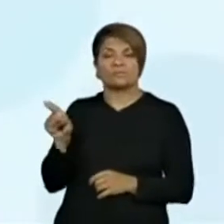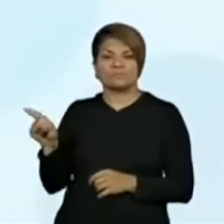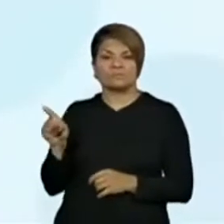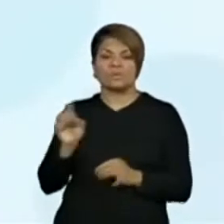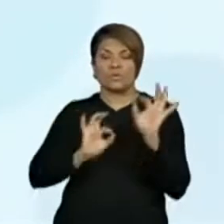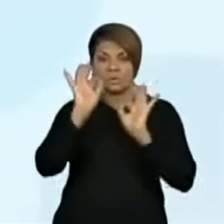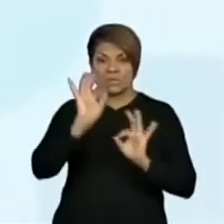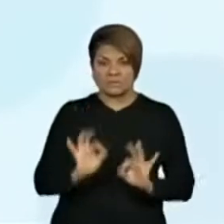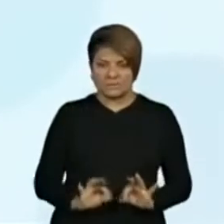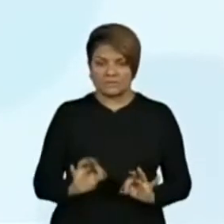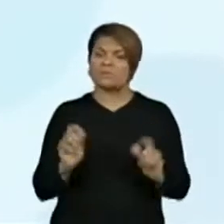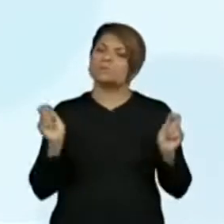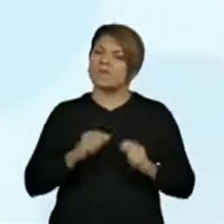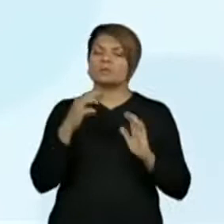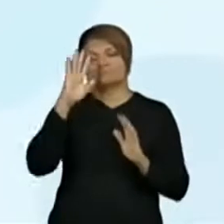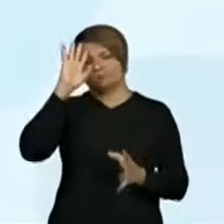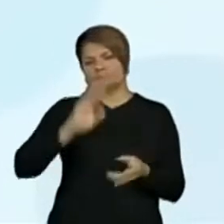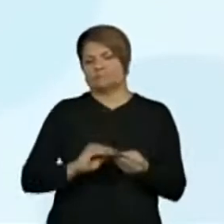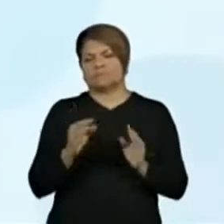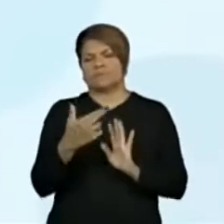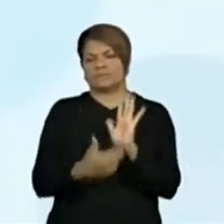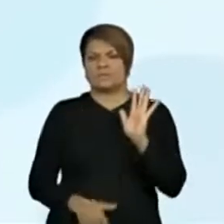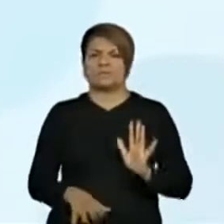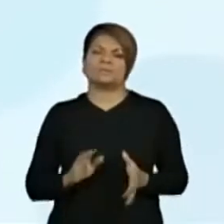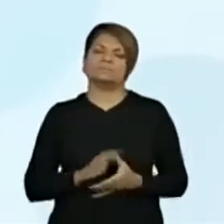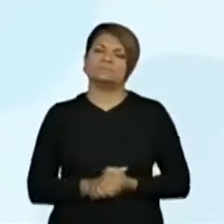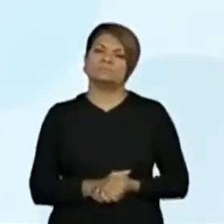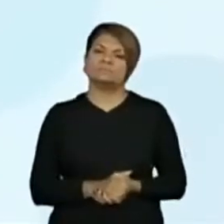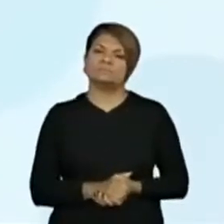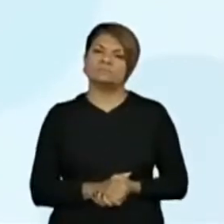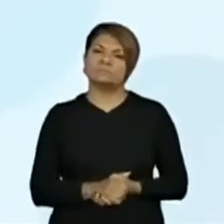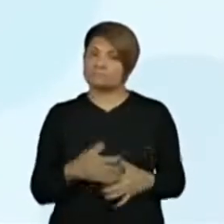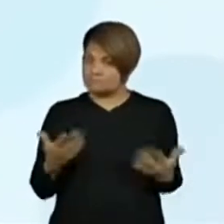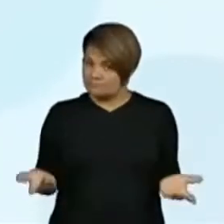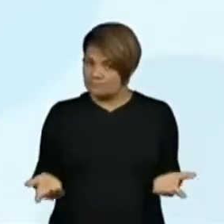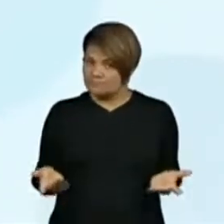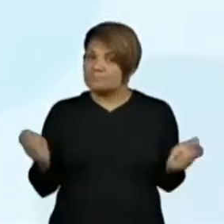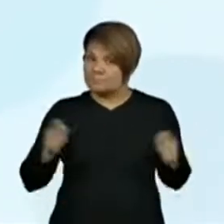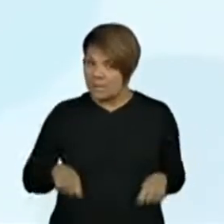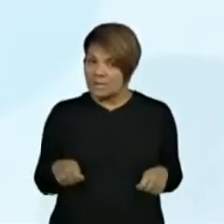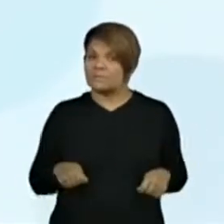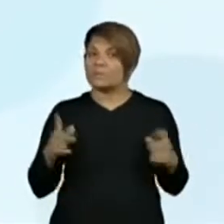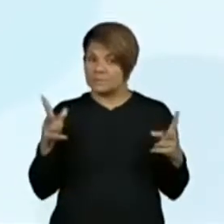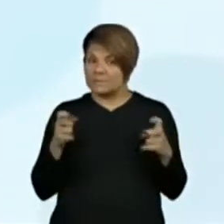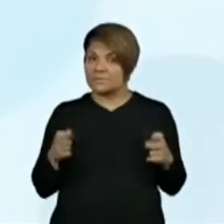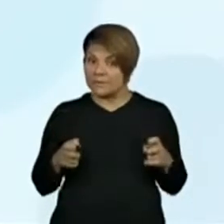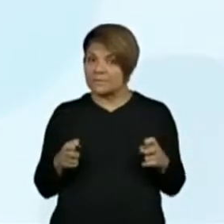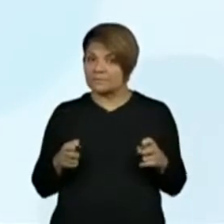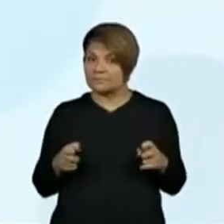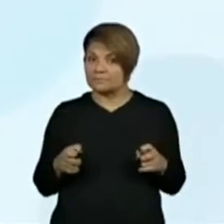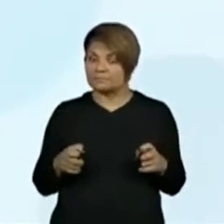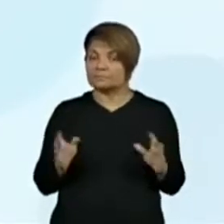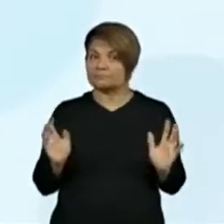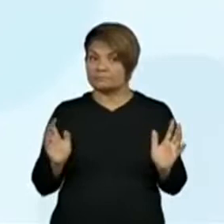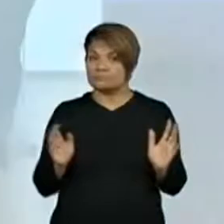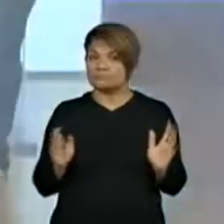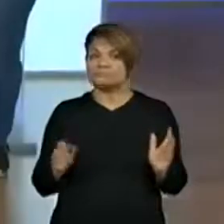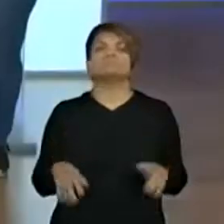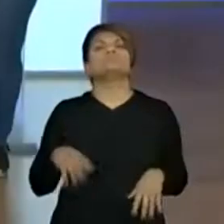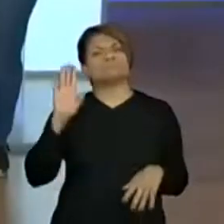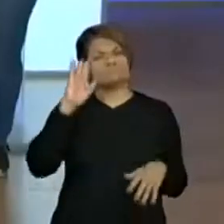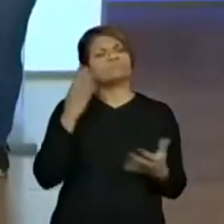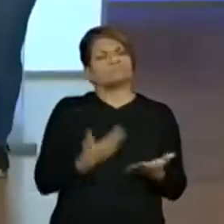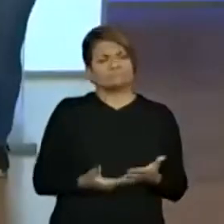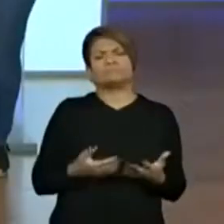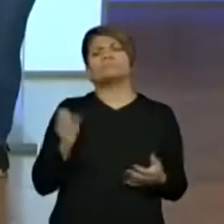organização. Um título, uma lista com os ingredientes e ali um modo de fazer, eu já posso falar que é Eu acredito que